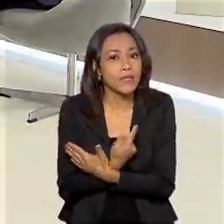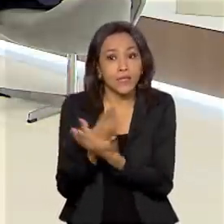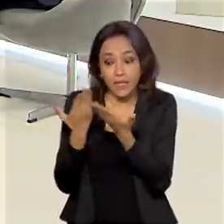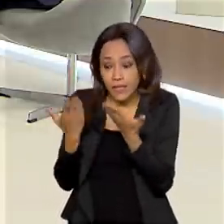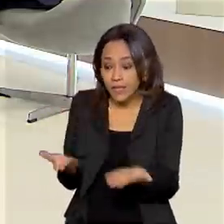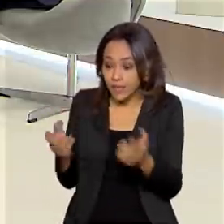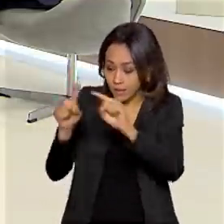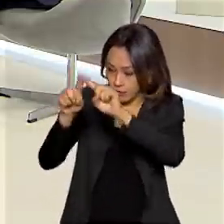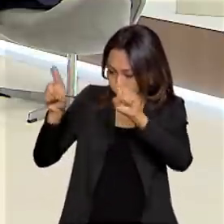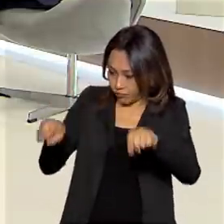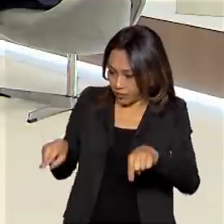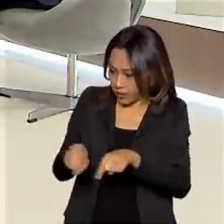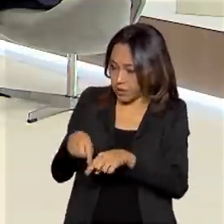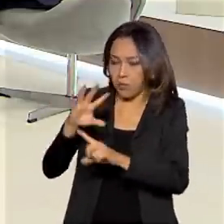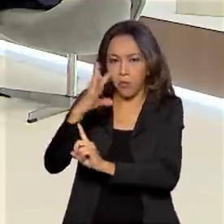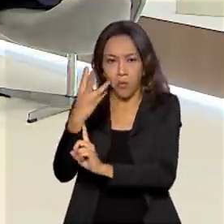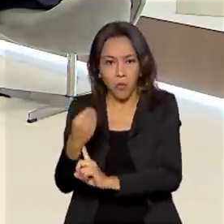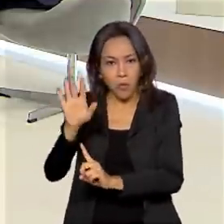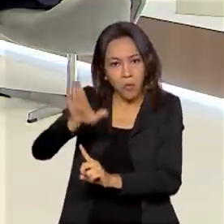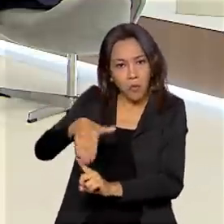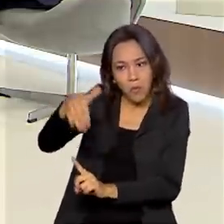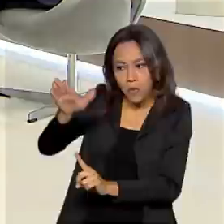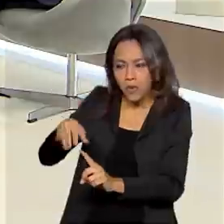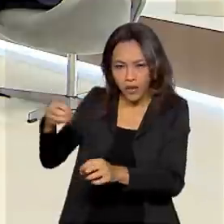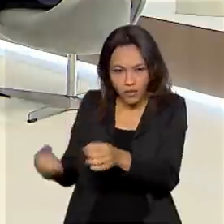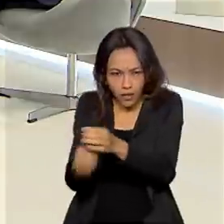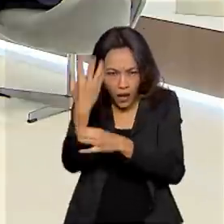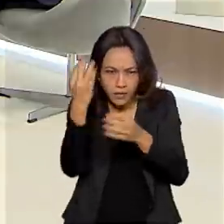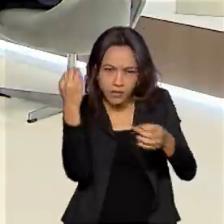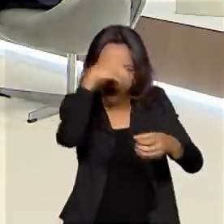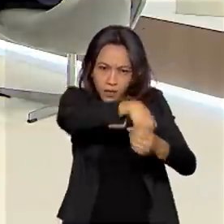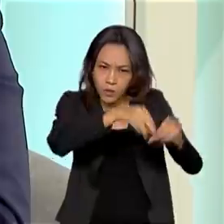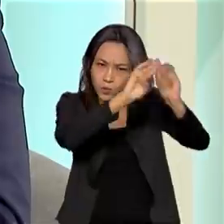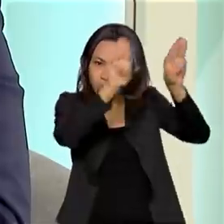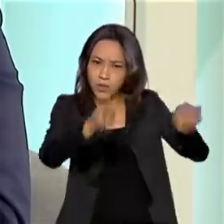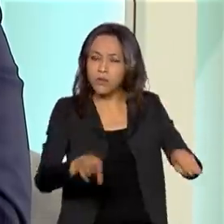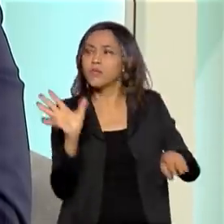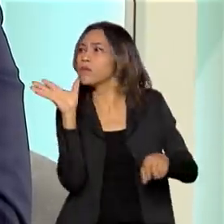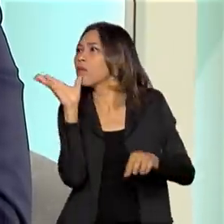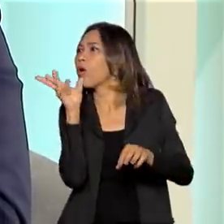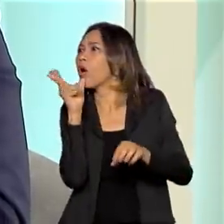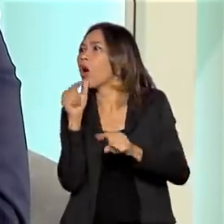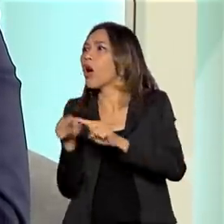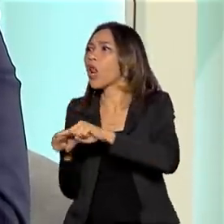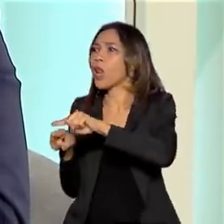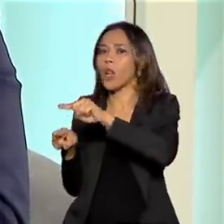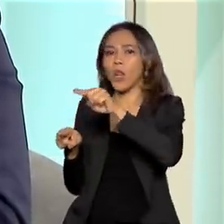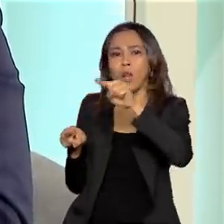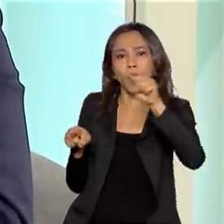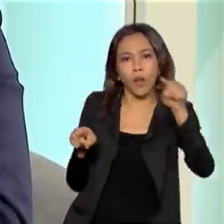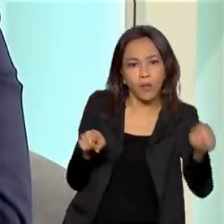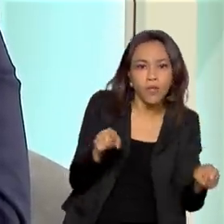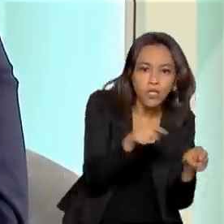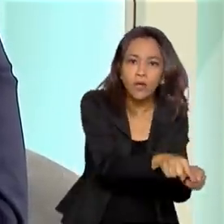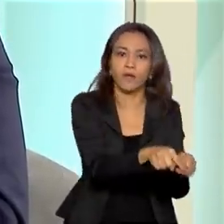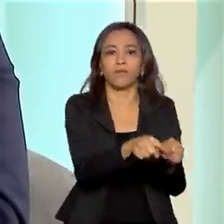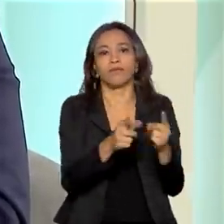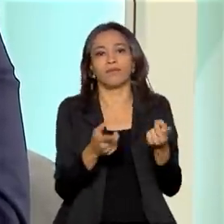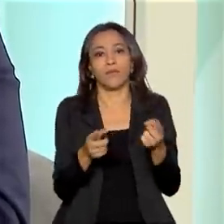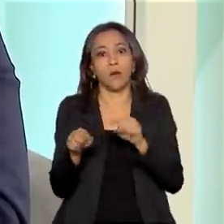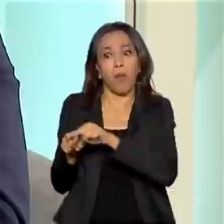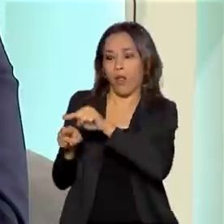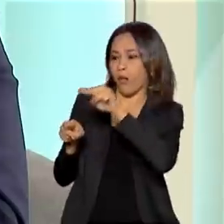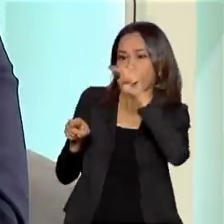ele não nasce dentro de um acervo permanente de um museu. Ele demora até chegar no acervo. Bom, nesse trajeto, ele